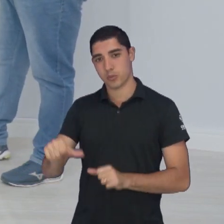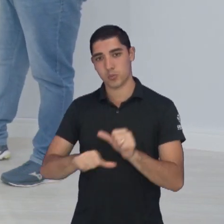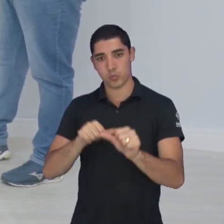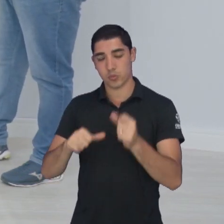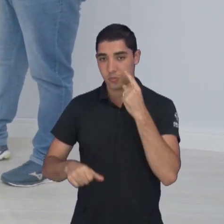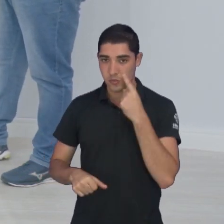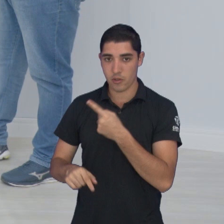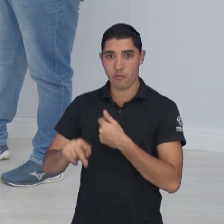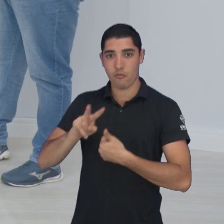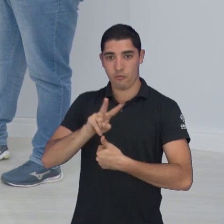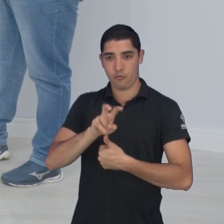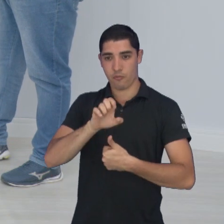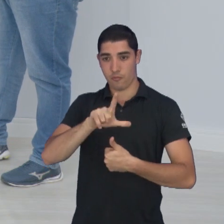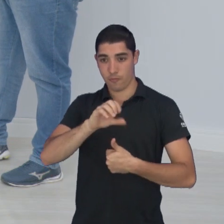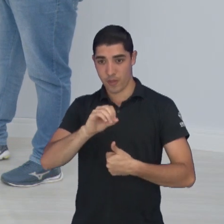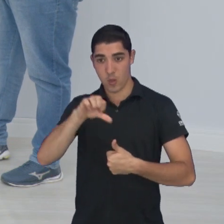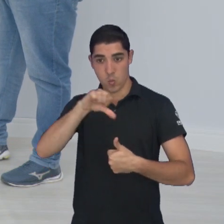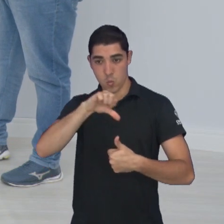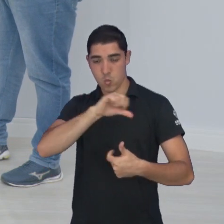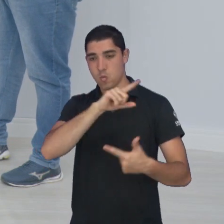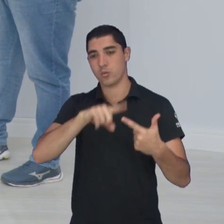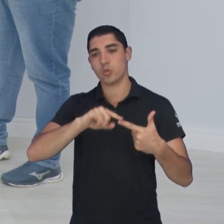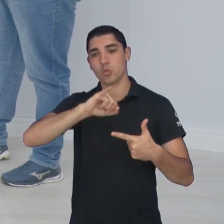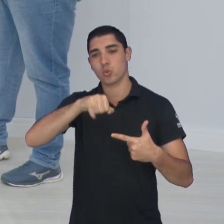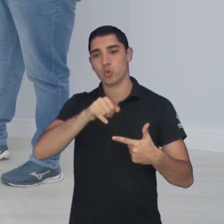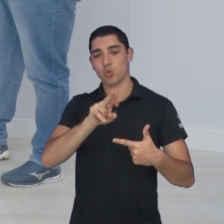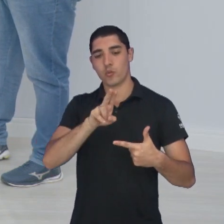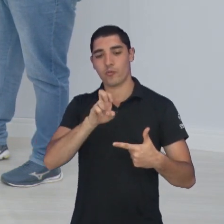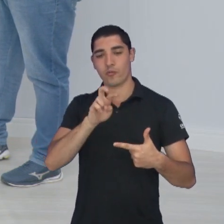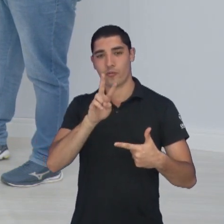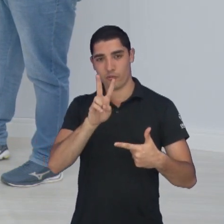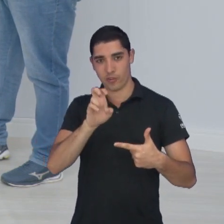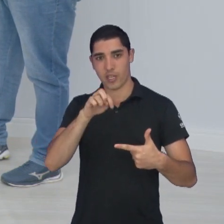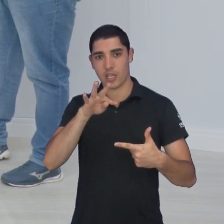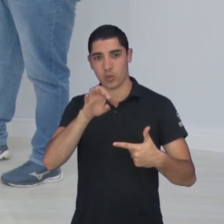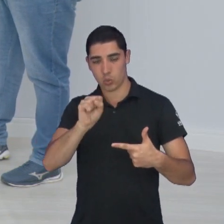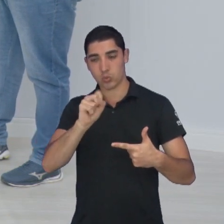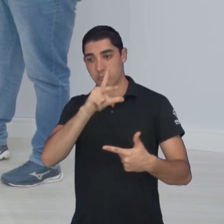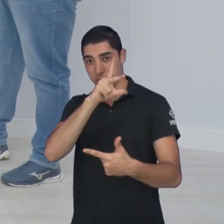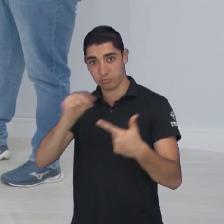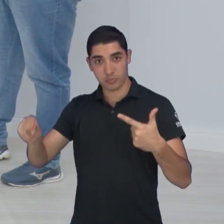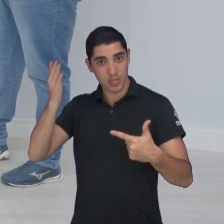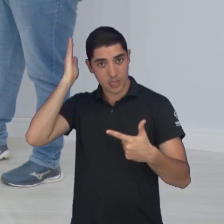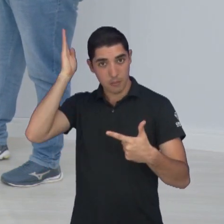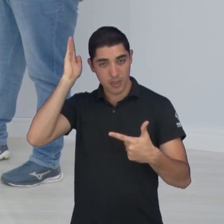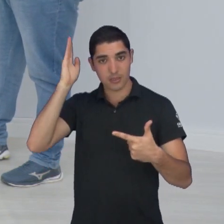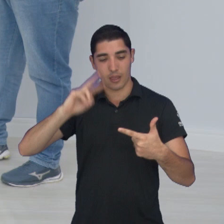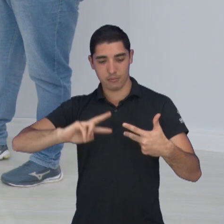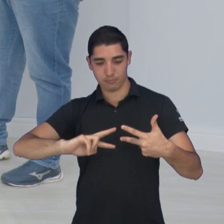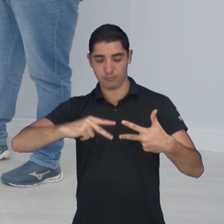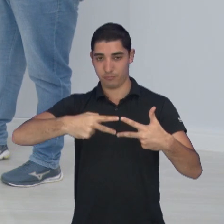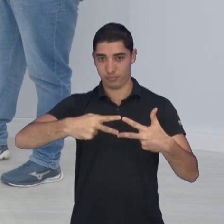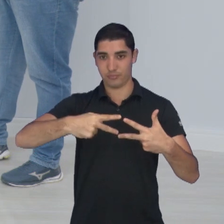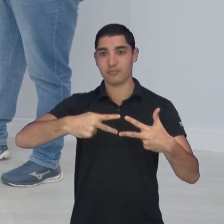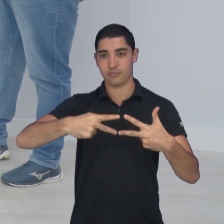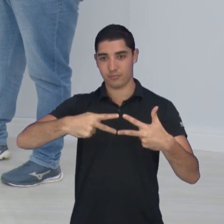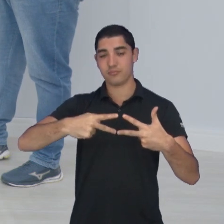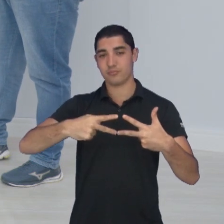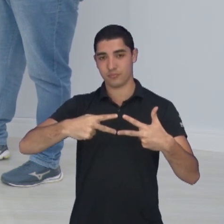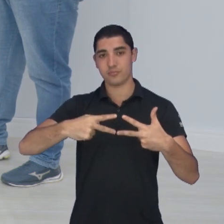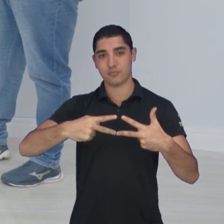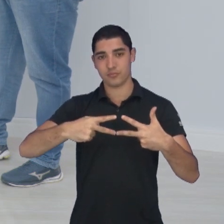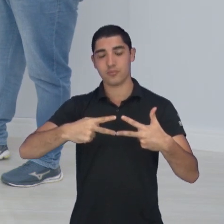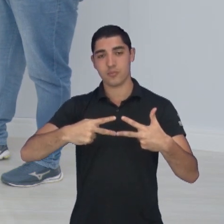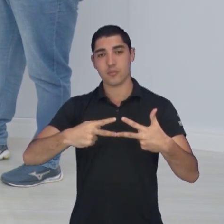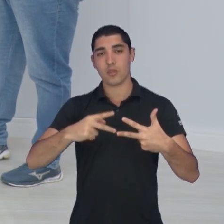gente olha aí. O Velo Clube, nono colocado. Juventus, que bateu o Taubaté, pegou aí a posição do Taubaté, que estava em nono. Velo também pegou essa posição. O